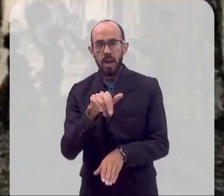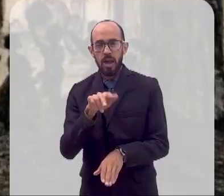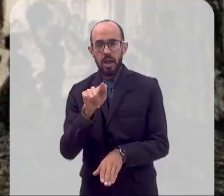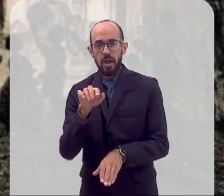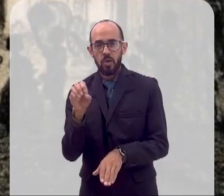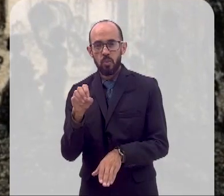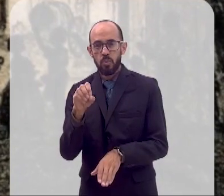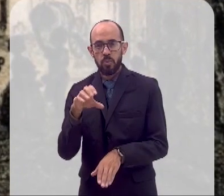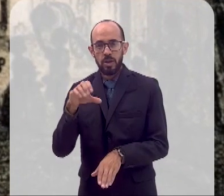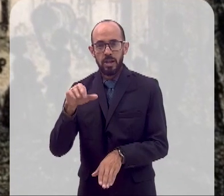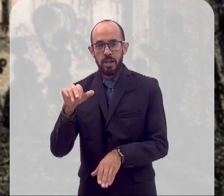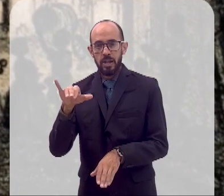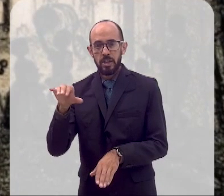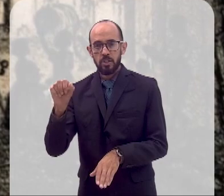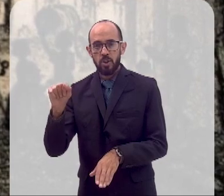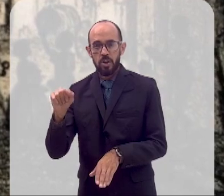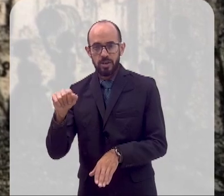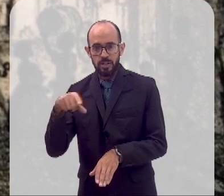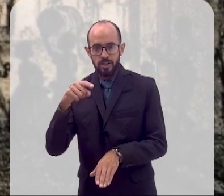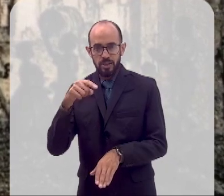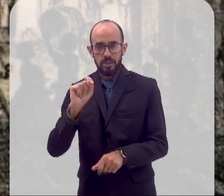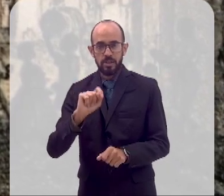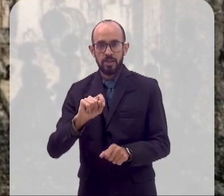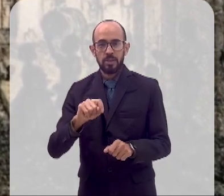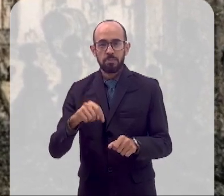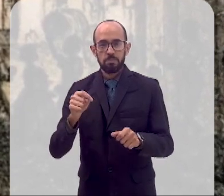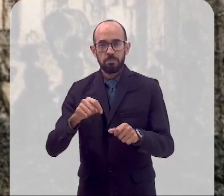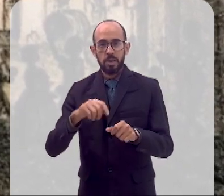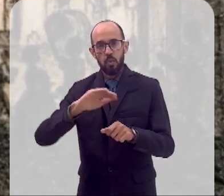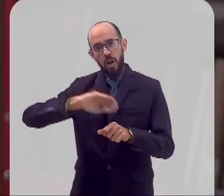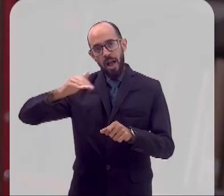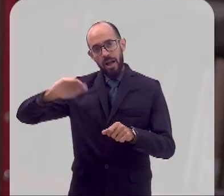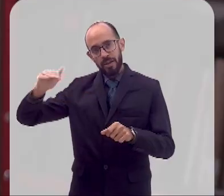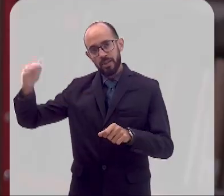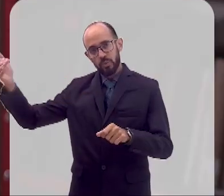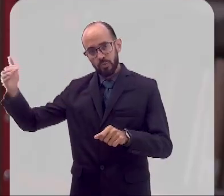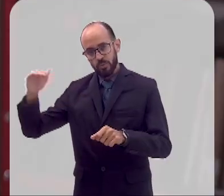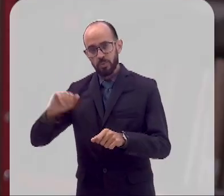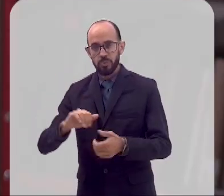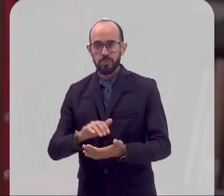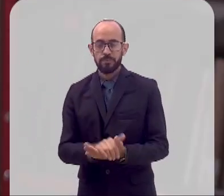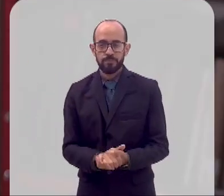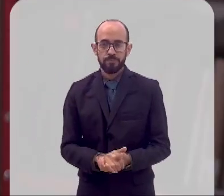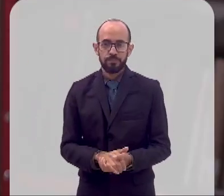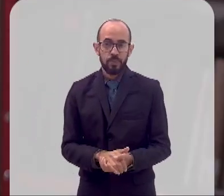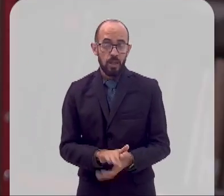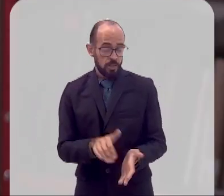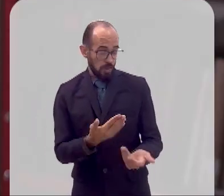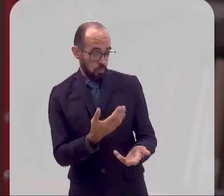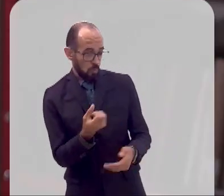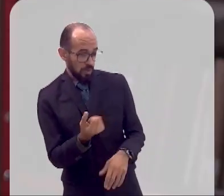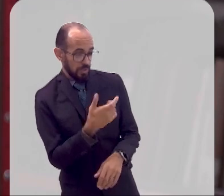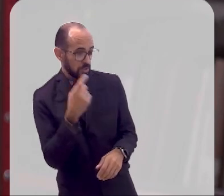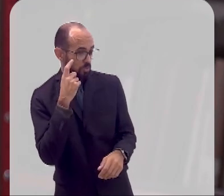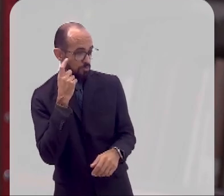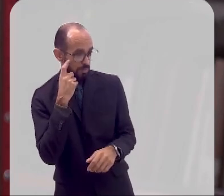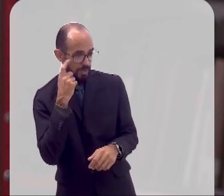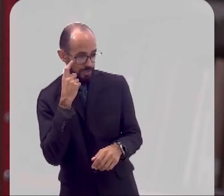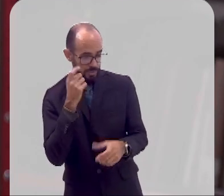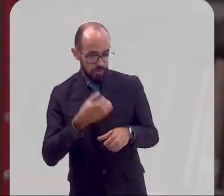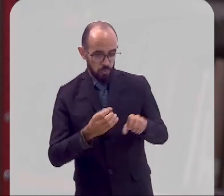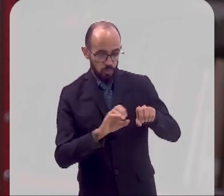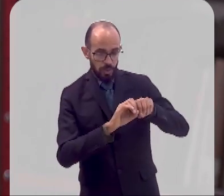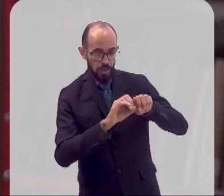o chafariz do Largo da Carioca, passando ali pelo Aqueduto da Lapa. A gente, quando pensa, o processo de canalização, os